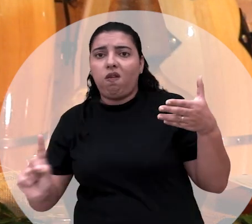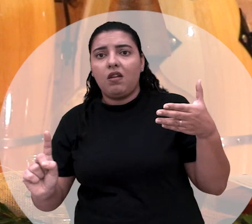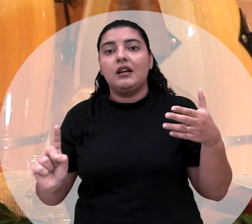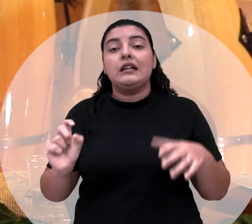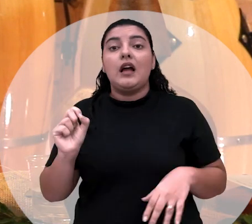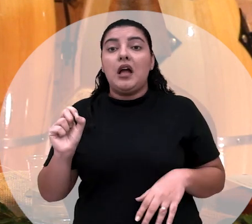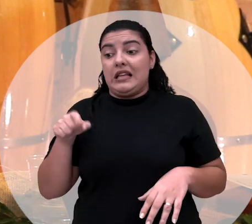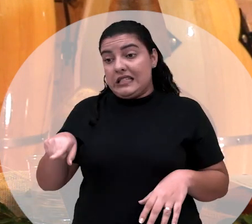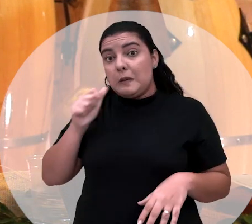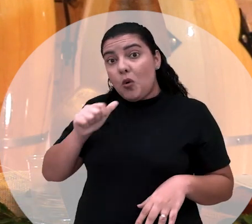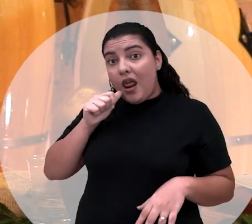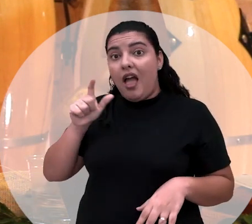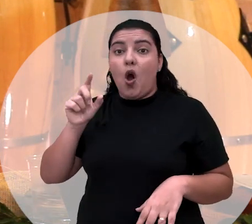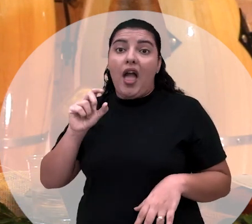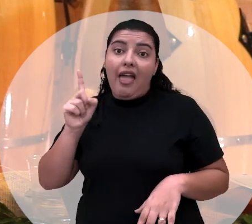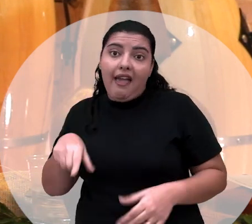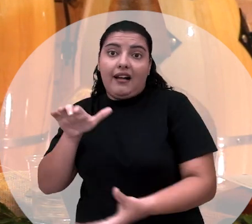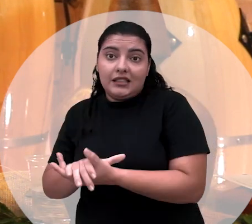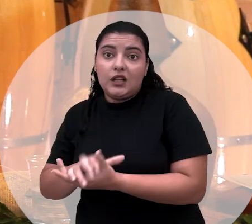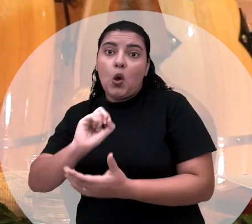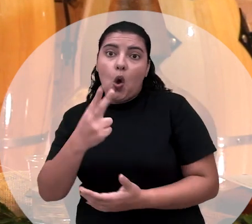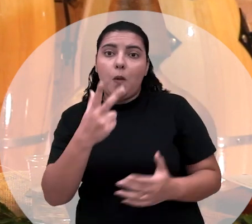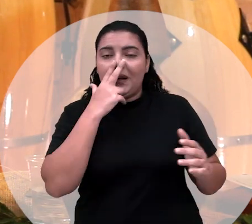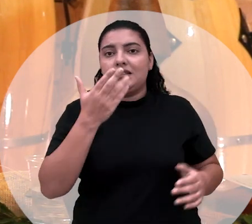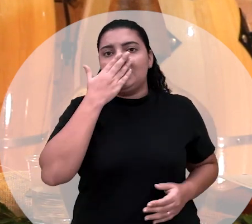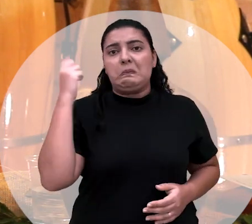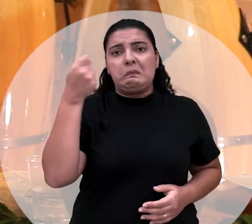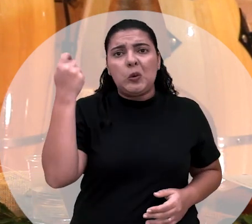casada ou você era a mulher da vida. Para duas, uma.